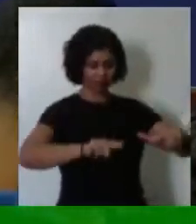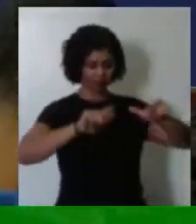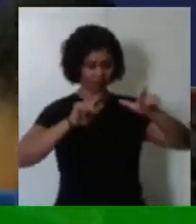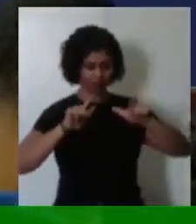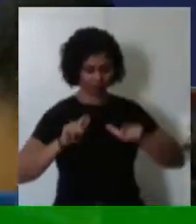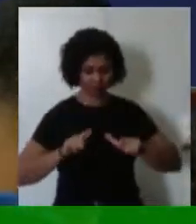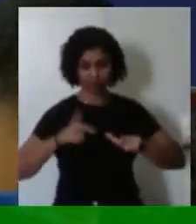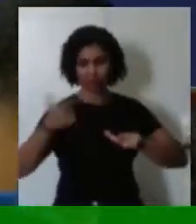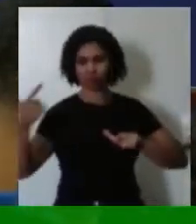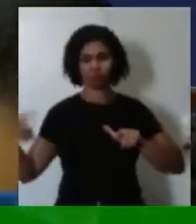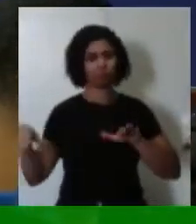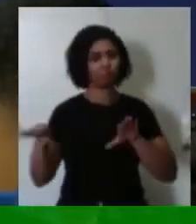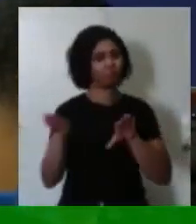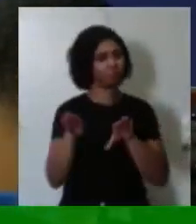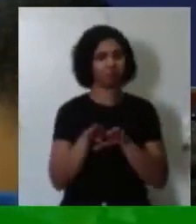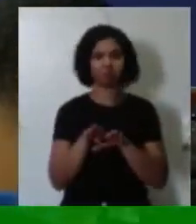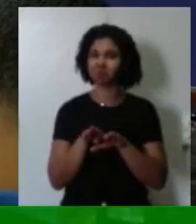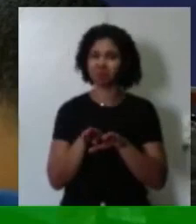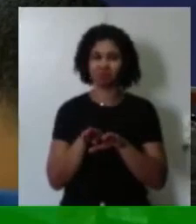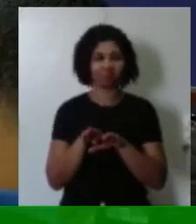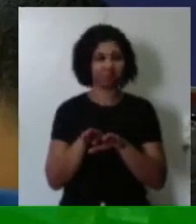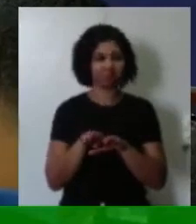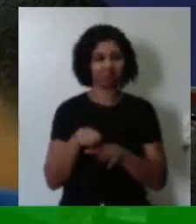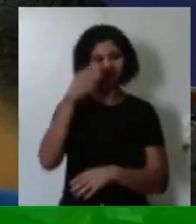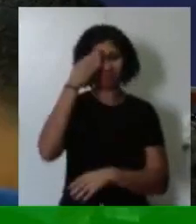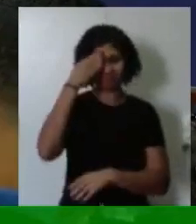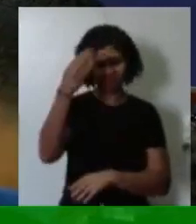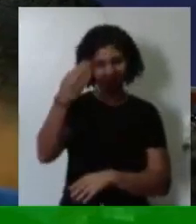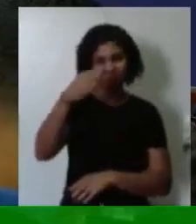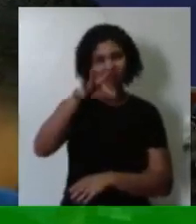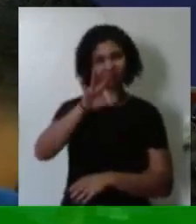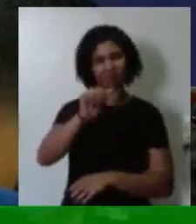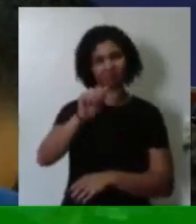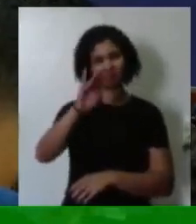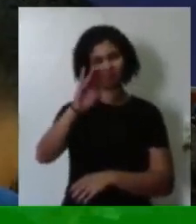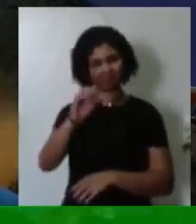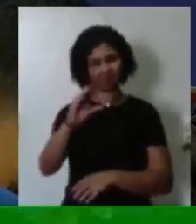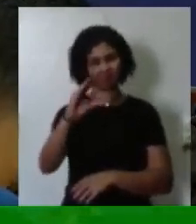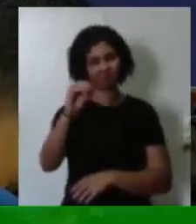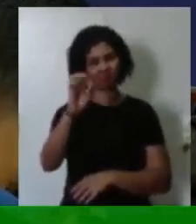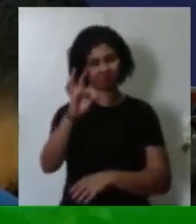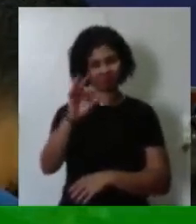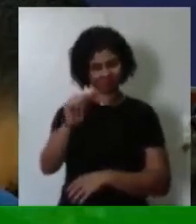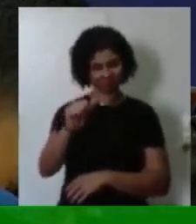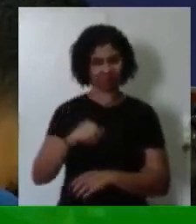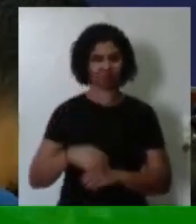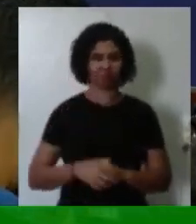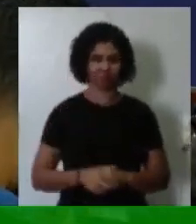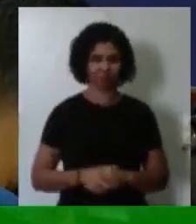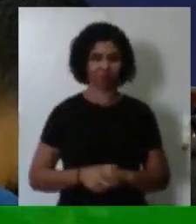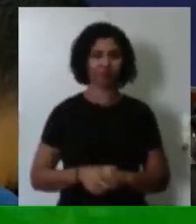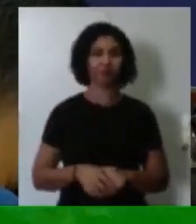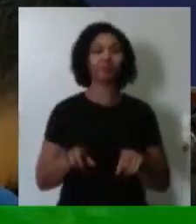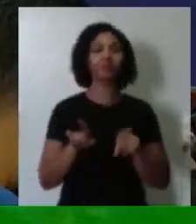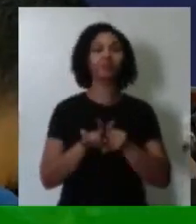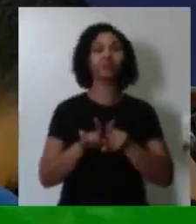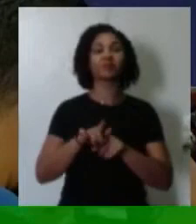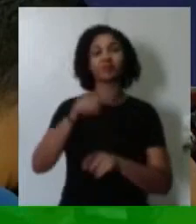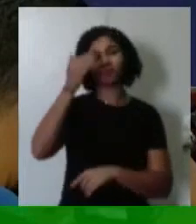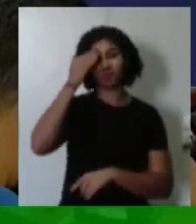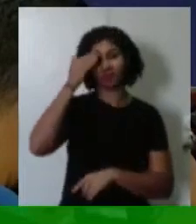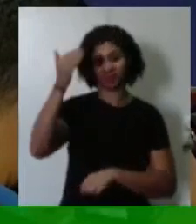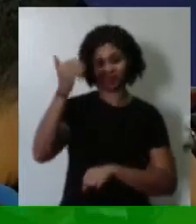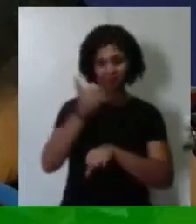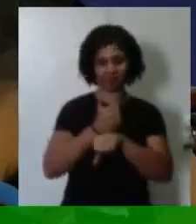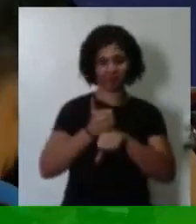minha vida. Muito obrigado, Fábio Costa. Quero agradecer aos funcionários desta